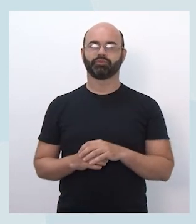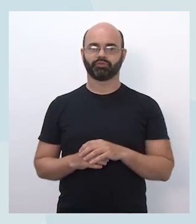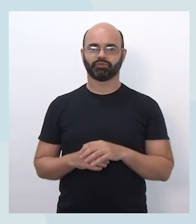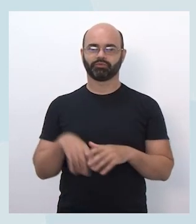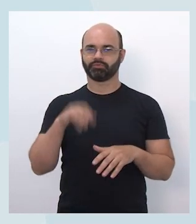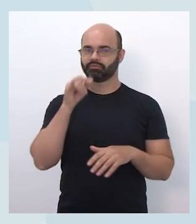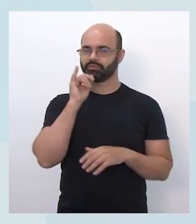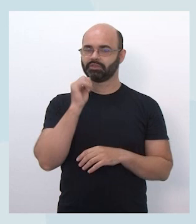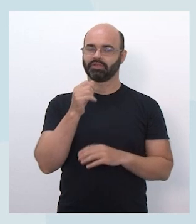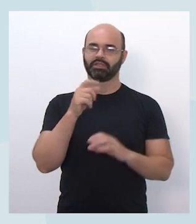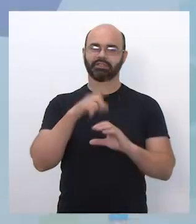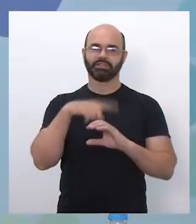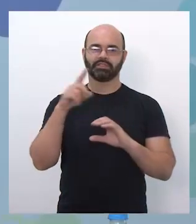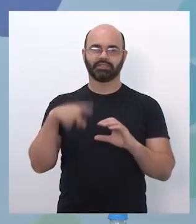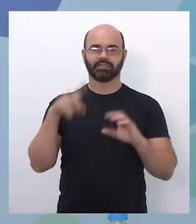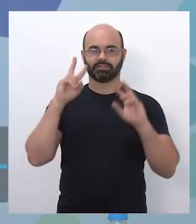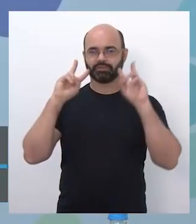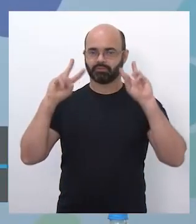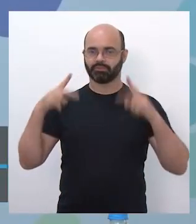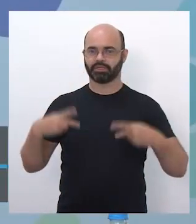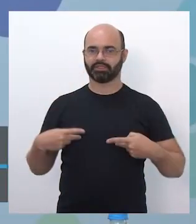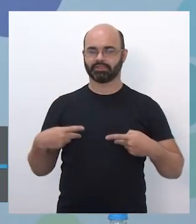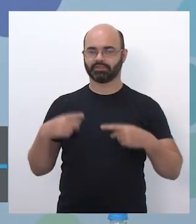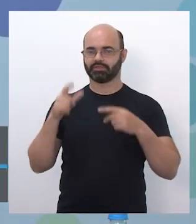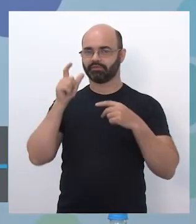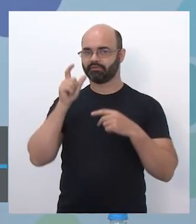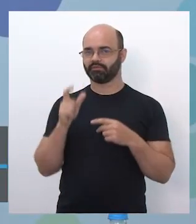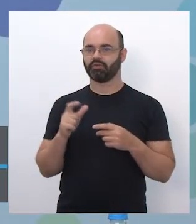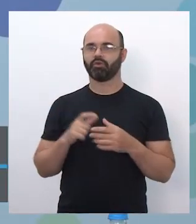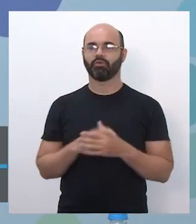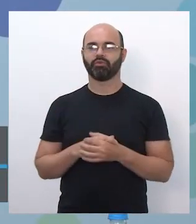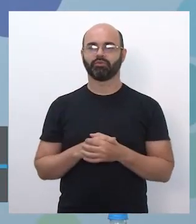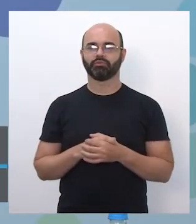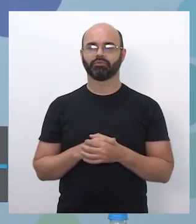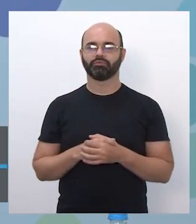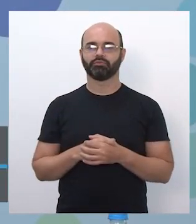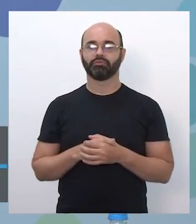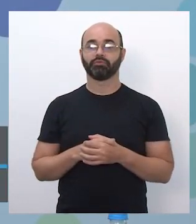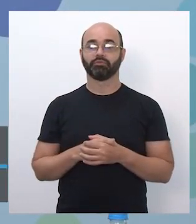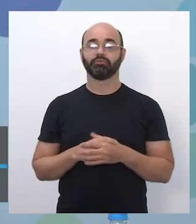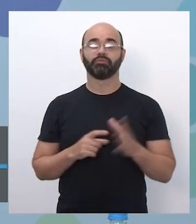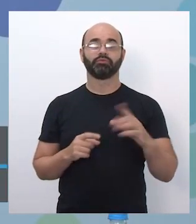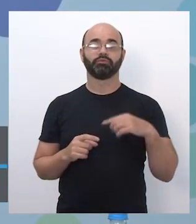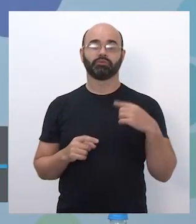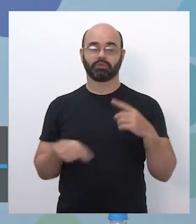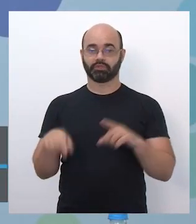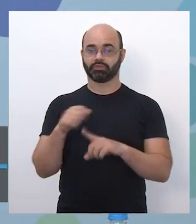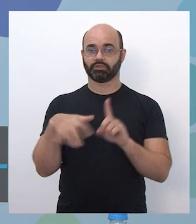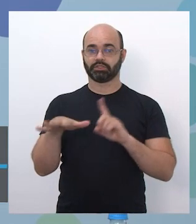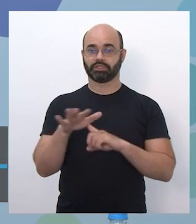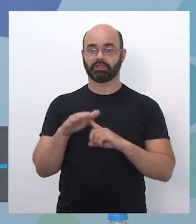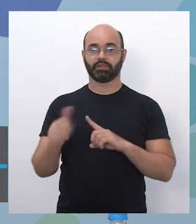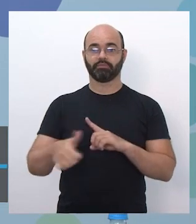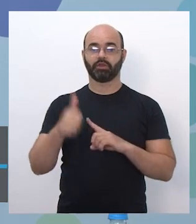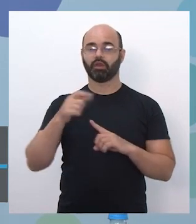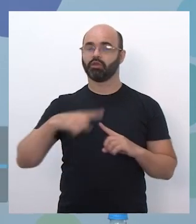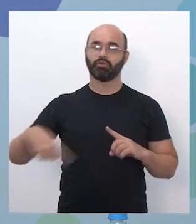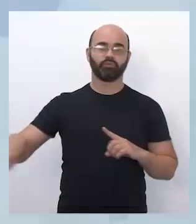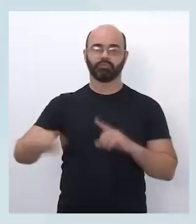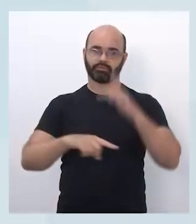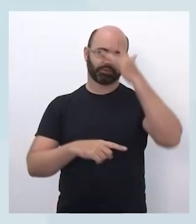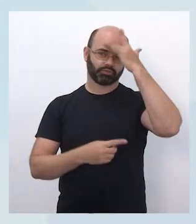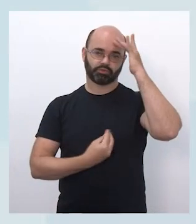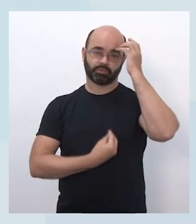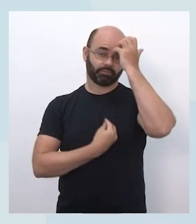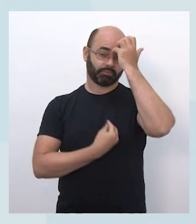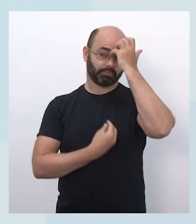humanas, falando como nós podemos mudar as leis para tornar a nossa sociedade melhor para todos. Nós temos aqui,